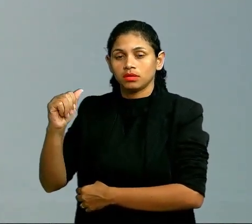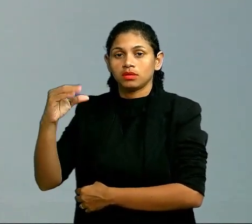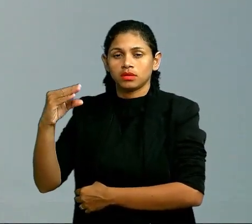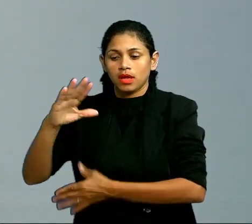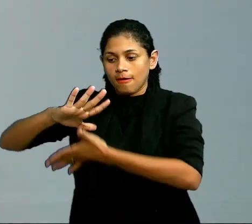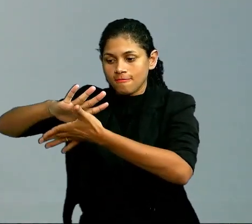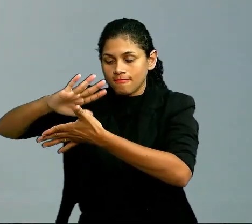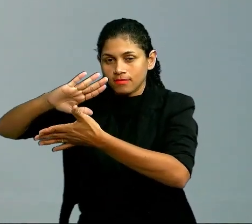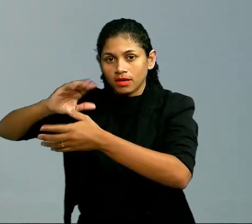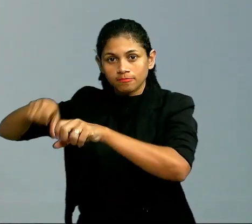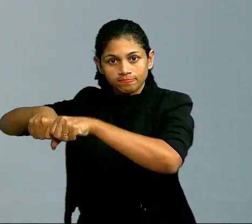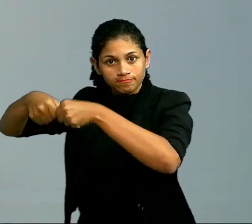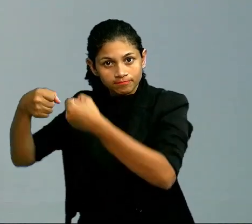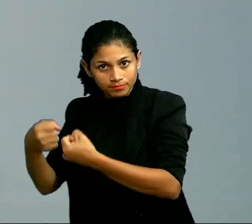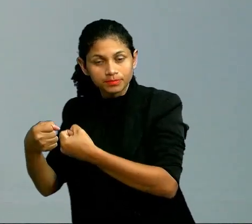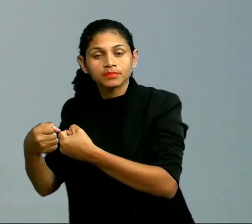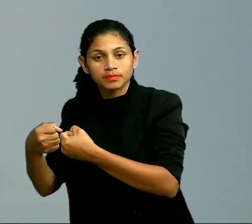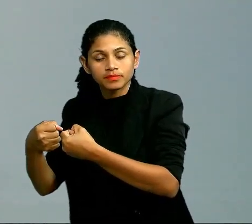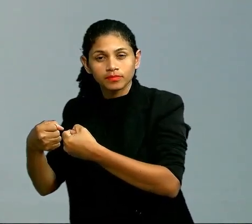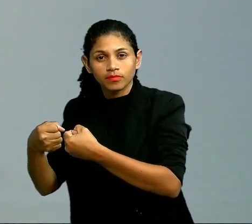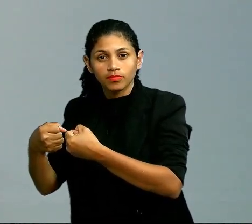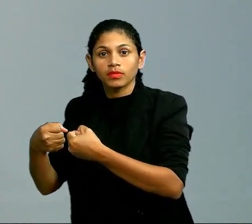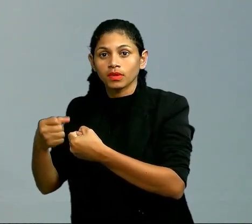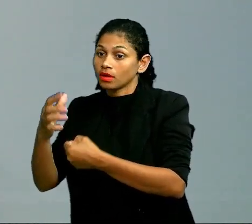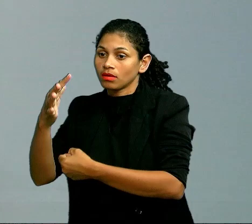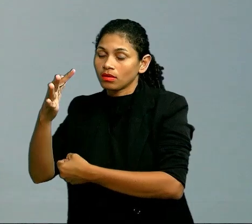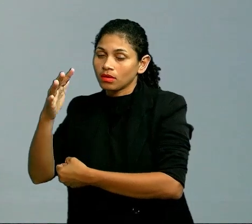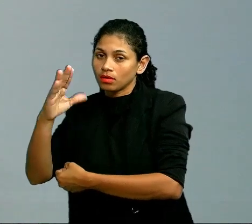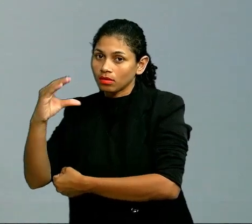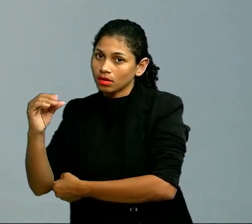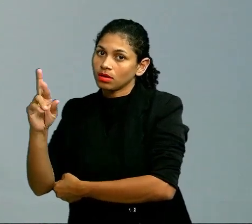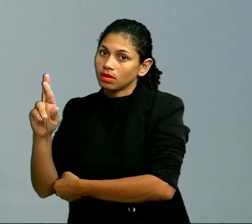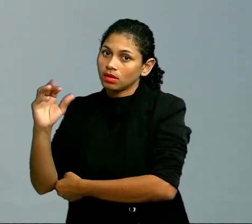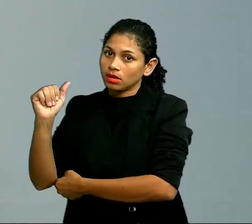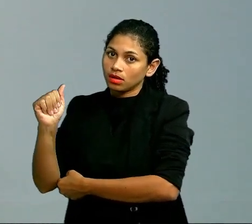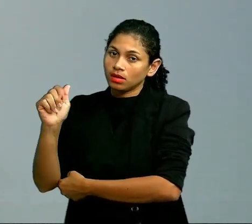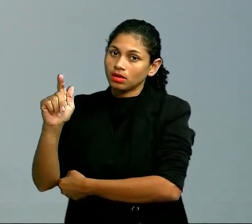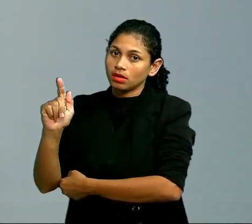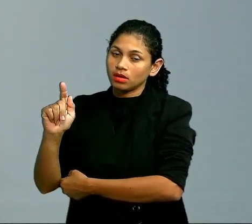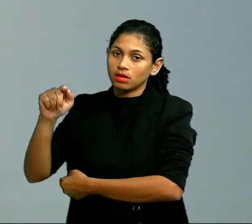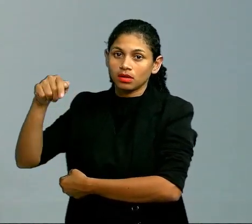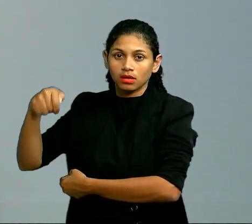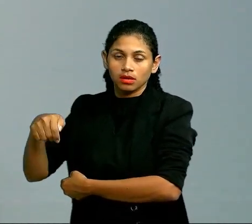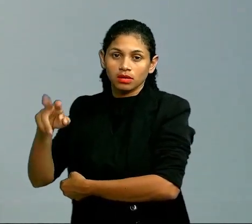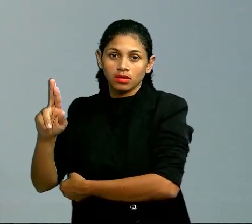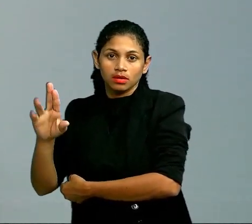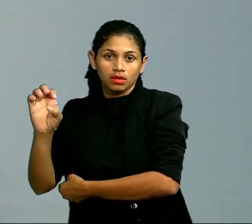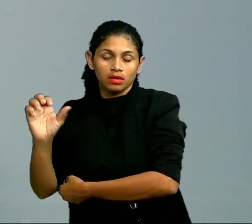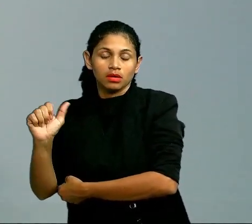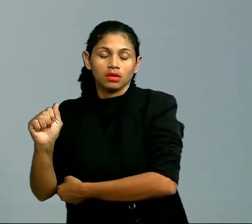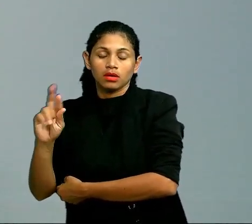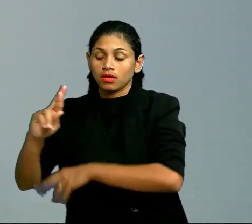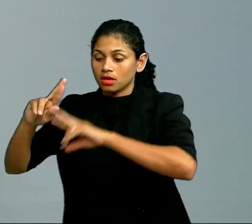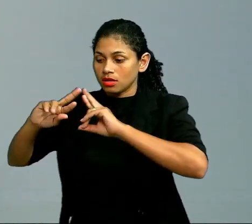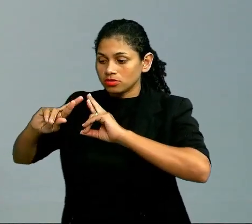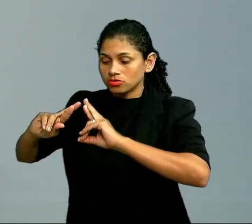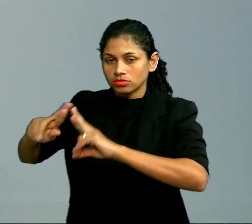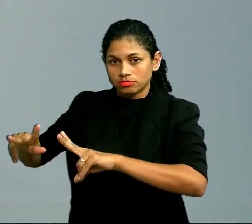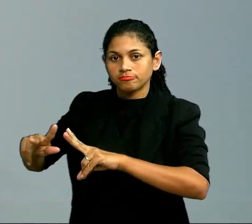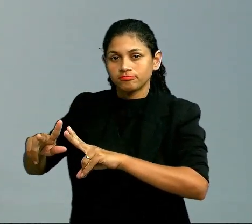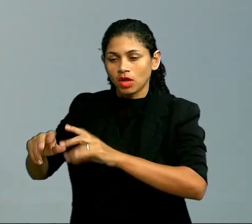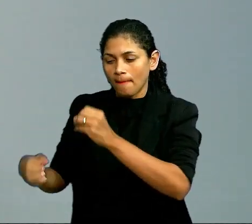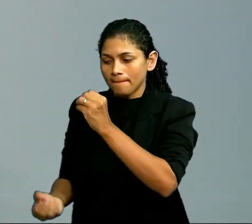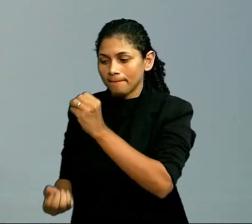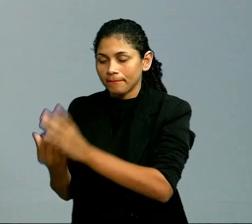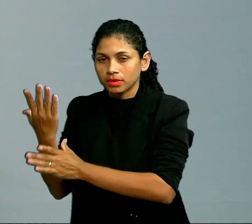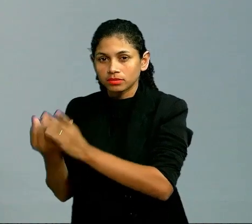quebra. Então, craquear o petróleo não é fracionar. Então, craquear é o seguinte. Vamos supor que a produção de